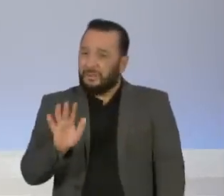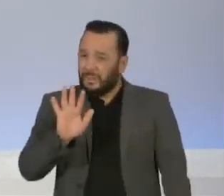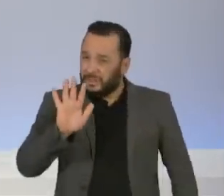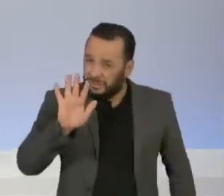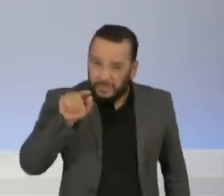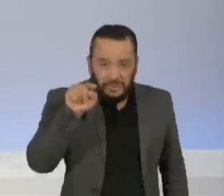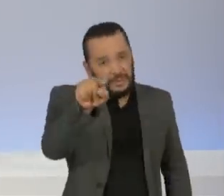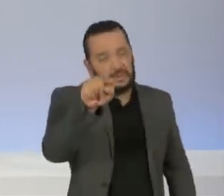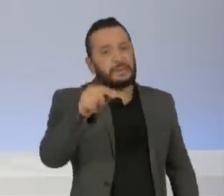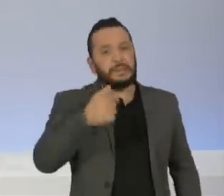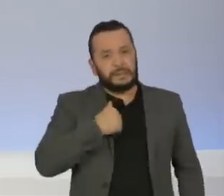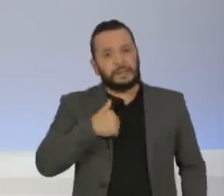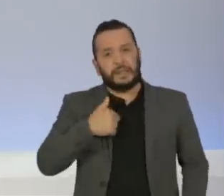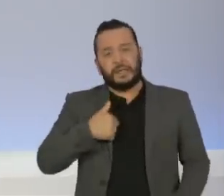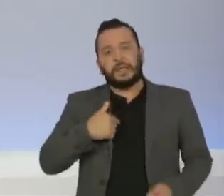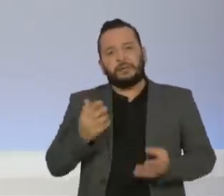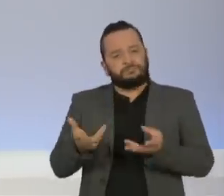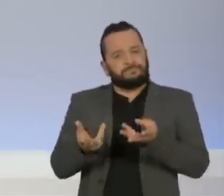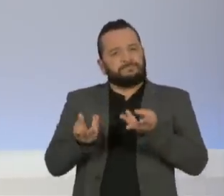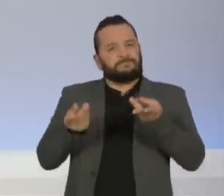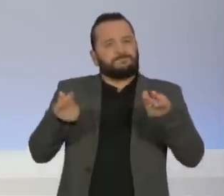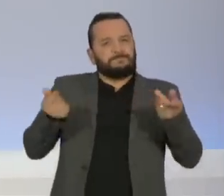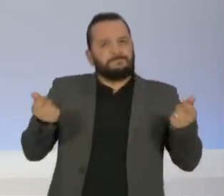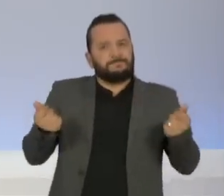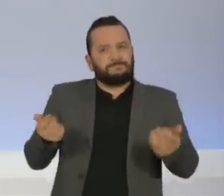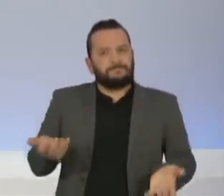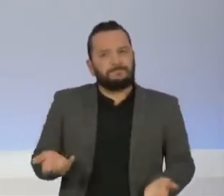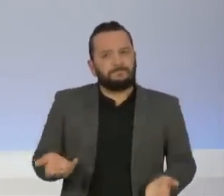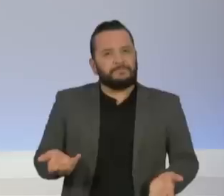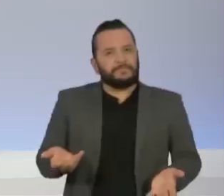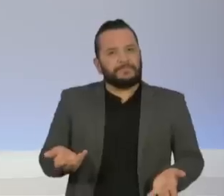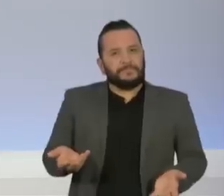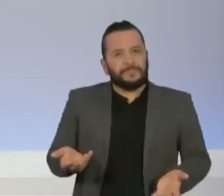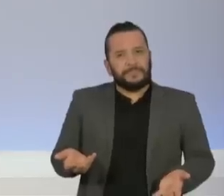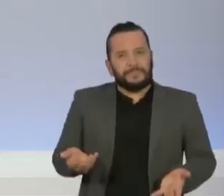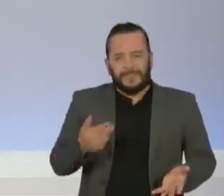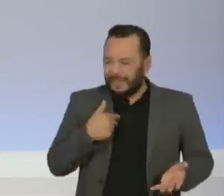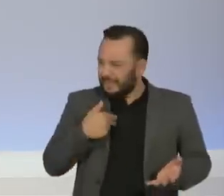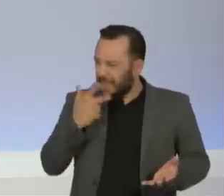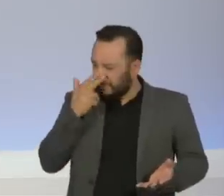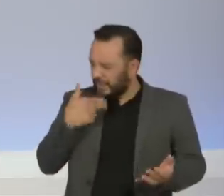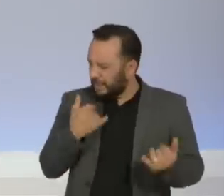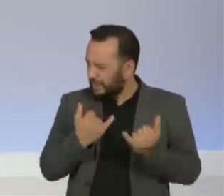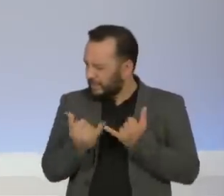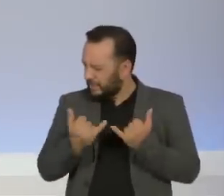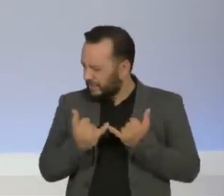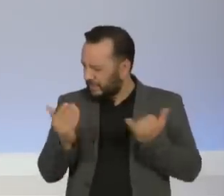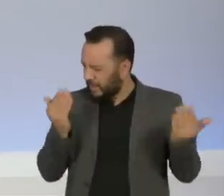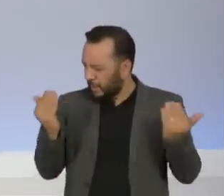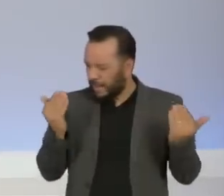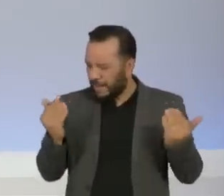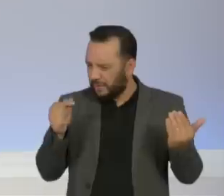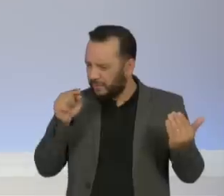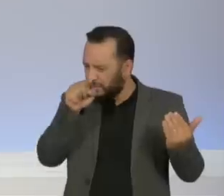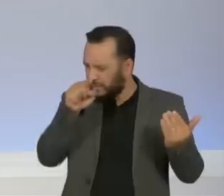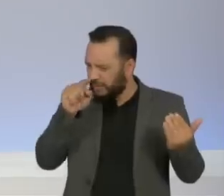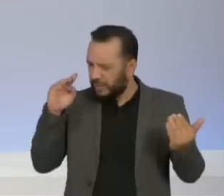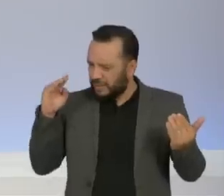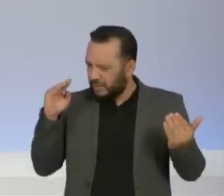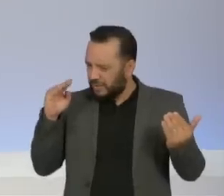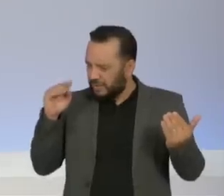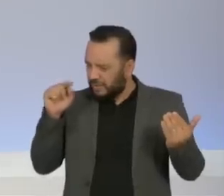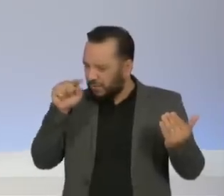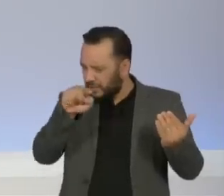refinado, e de alguma maneira eu encontrei uma ressonância, sabe, assim, entre essas duas coisas. Você acha que tem